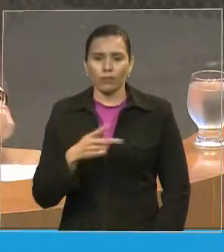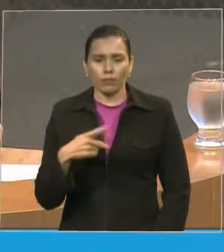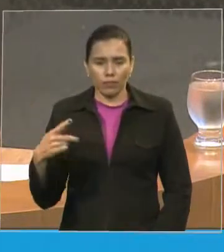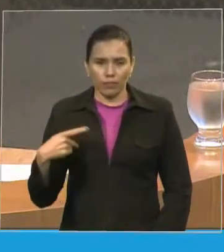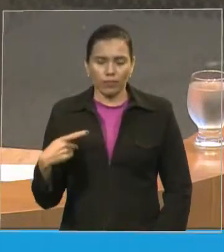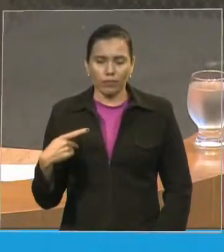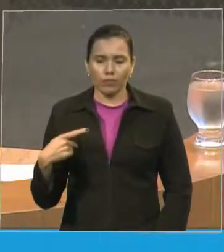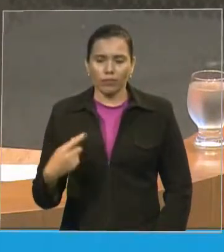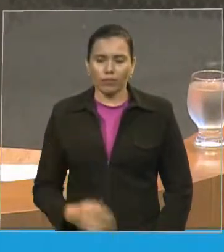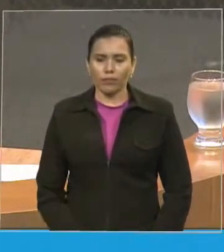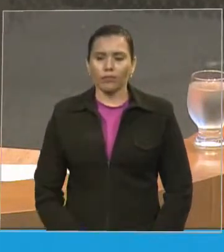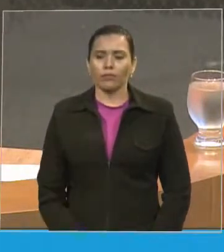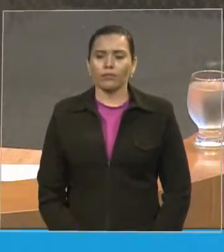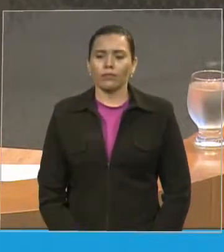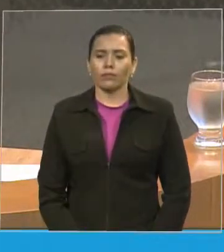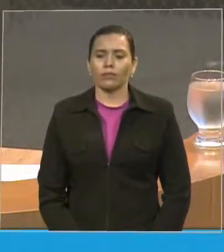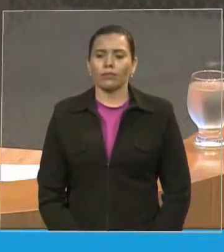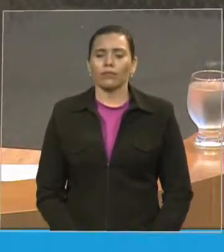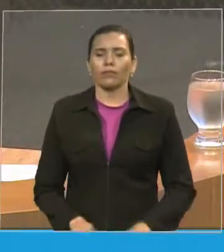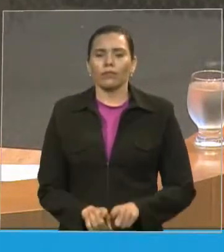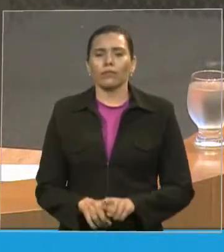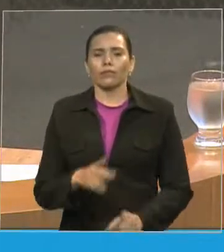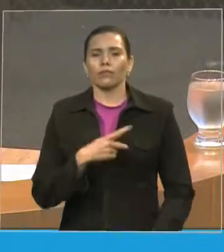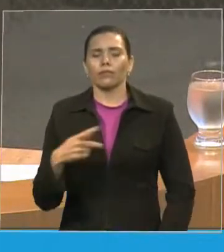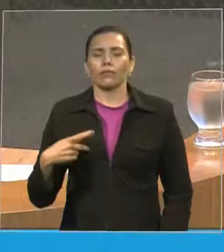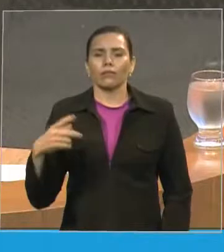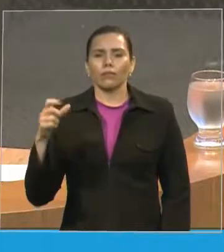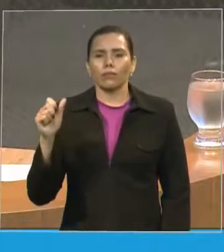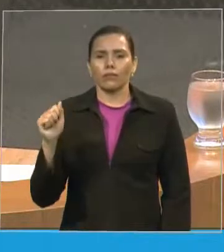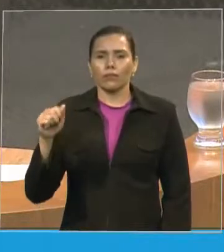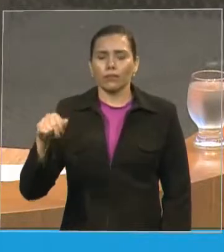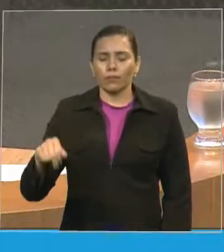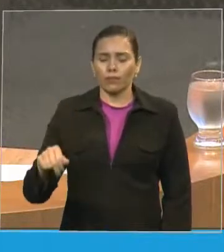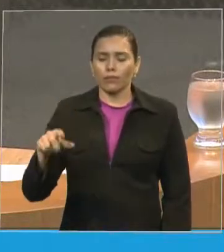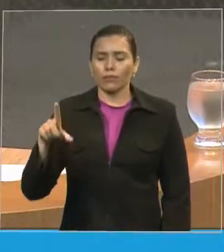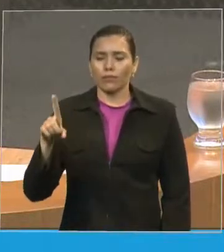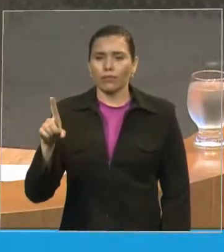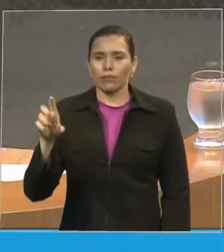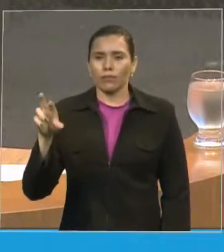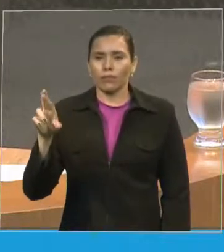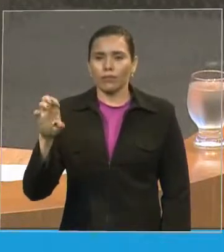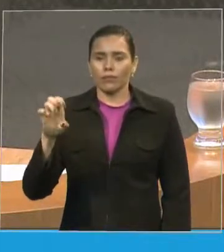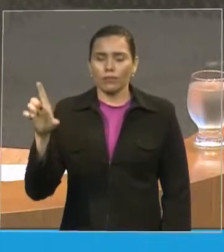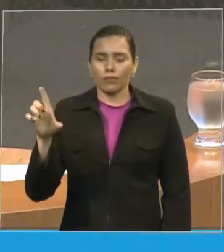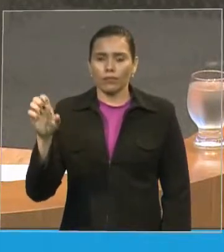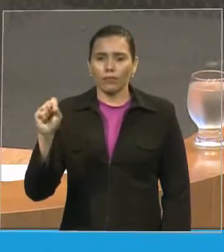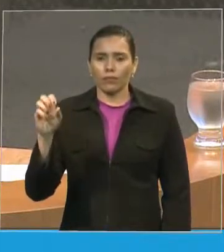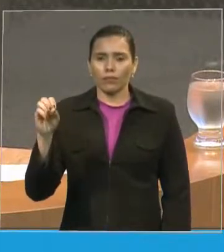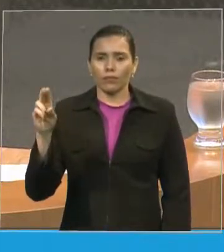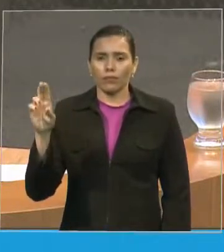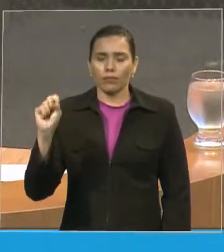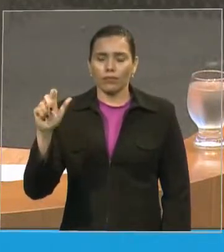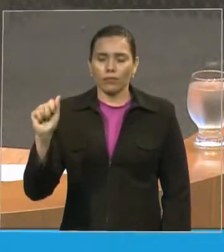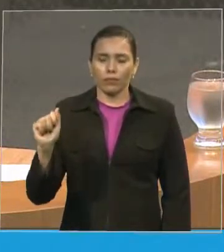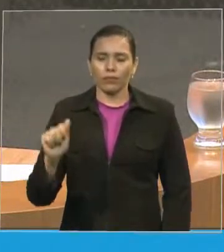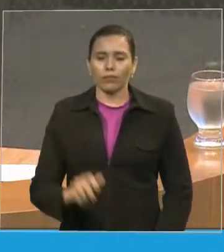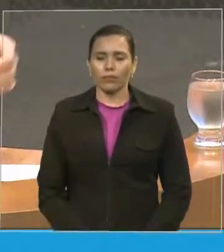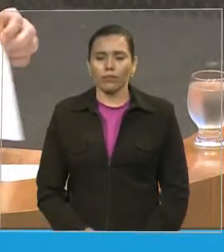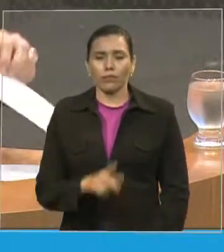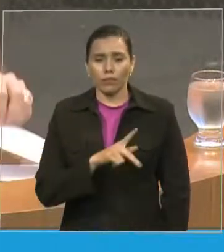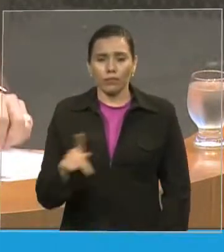pastor André Souza que é o presidente da Comadema que me antecedeu há pouco